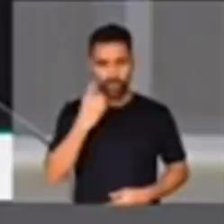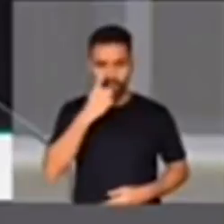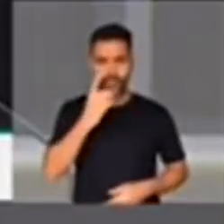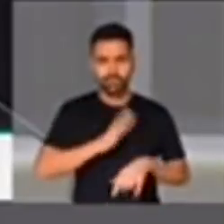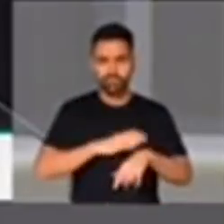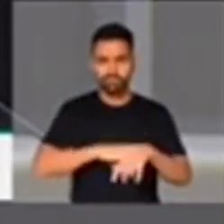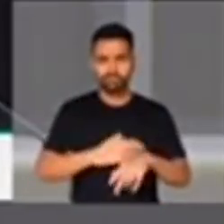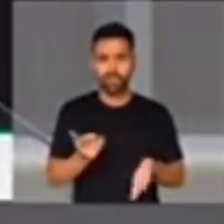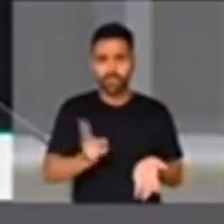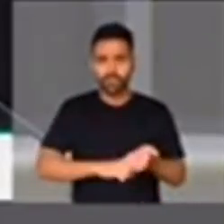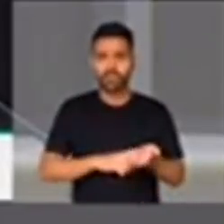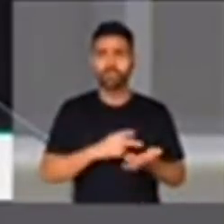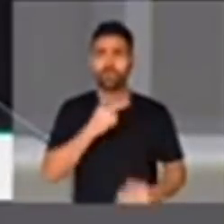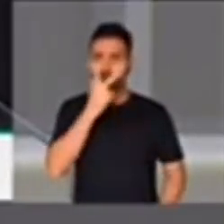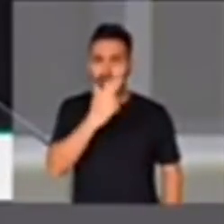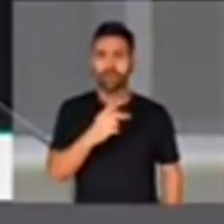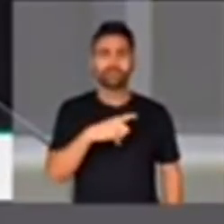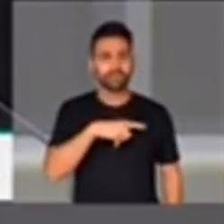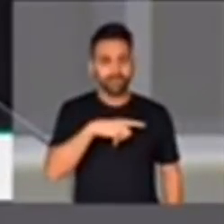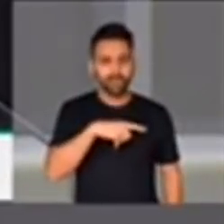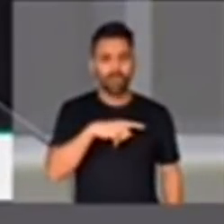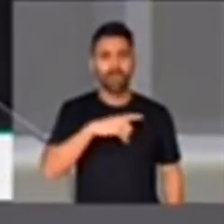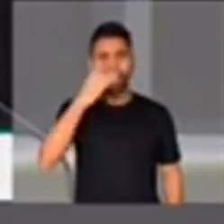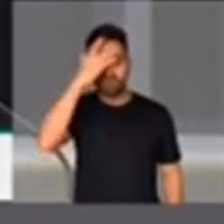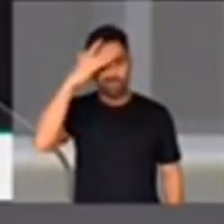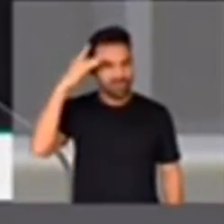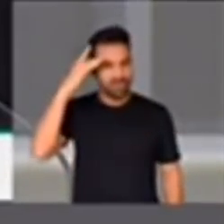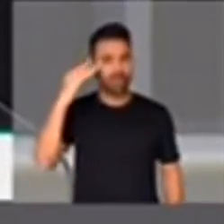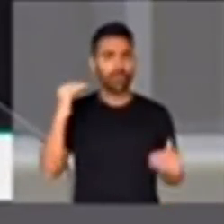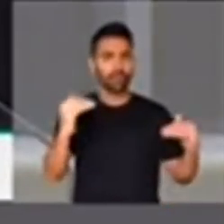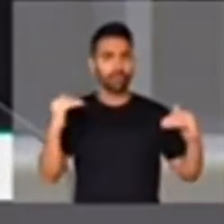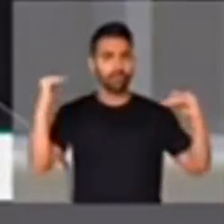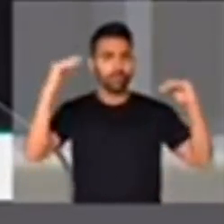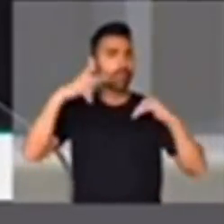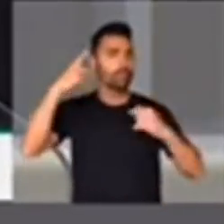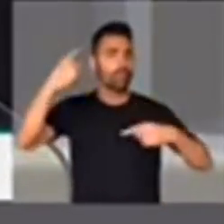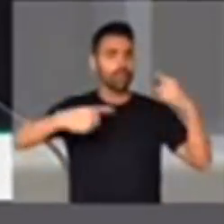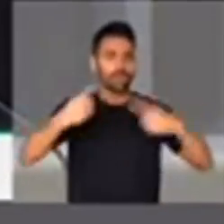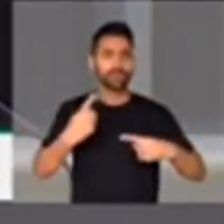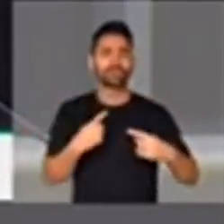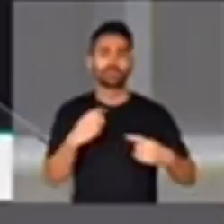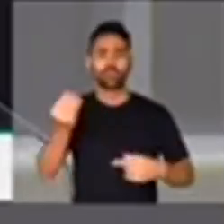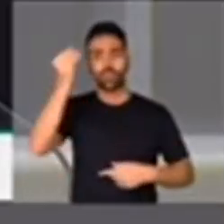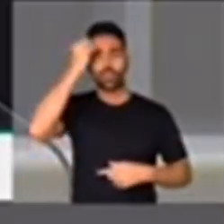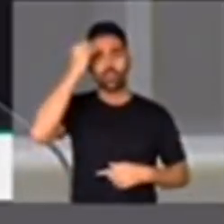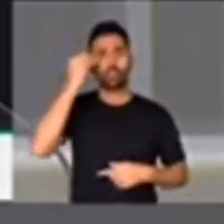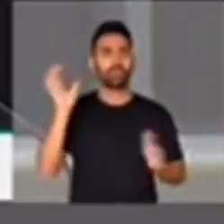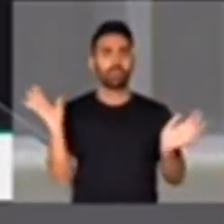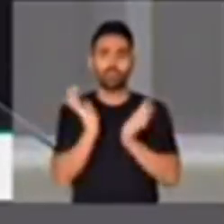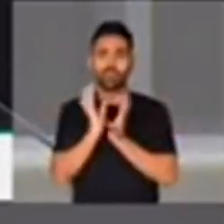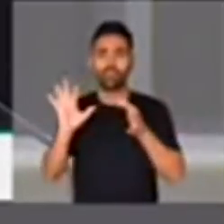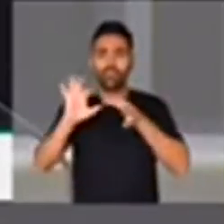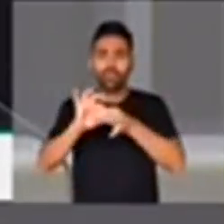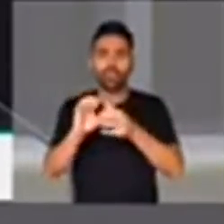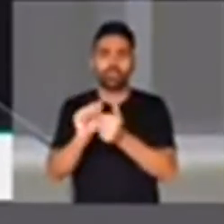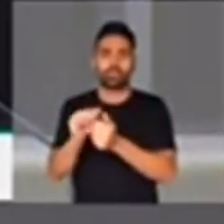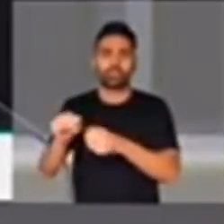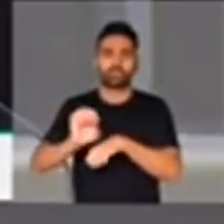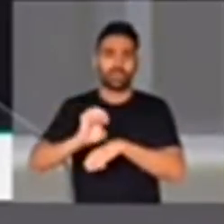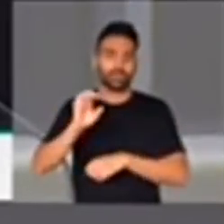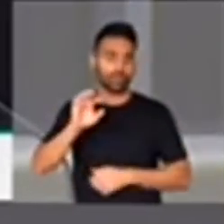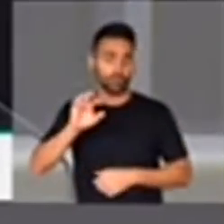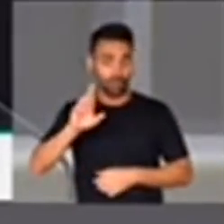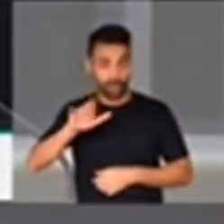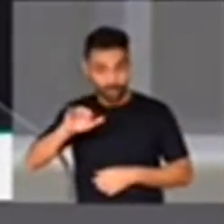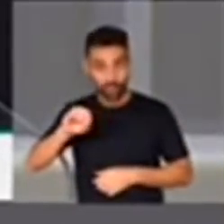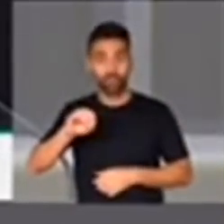de envolvimento de altos representantes políticos do Brasil com o crime organizado no Rio de Janeiro e